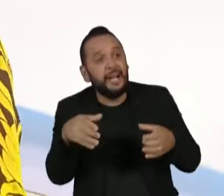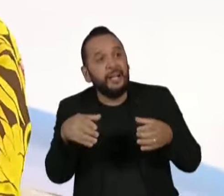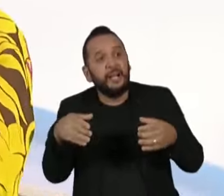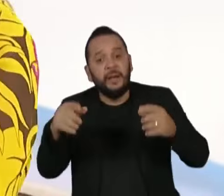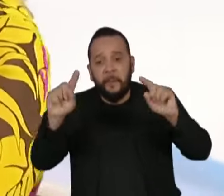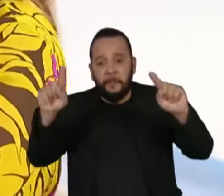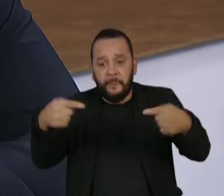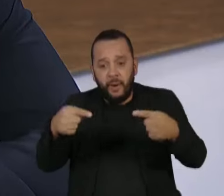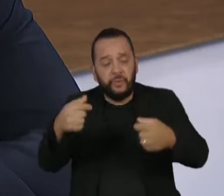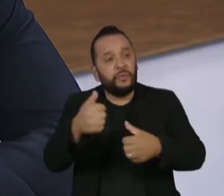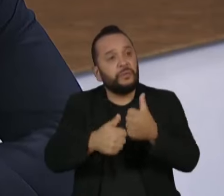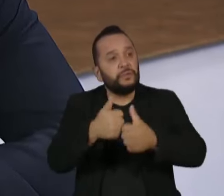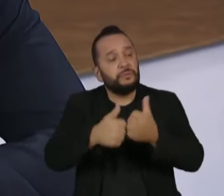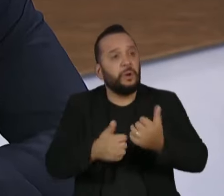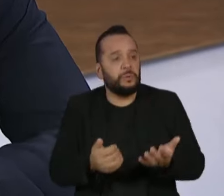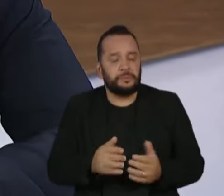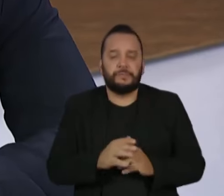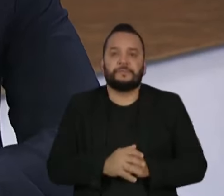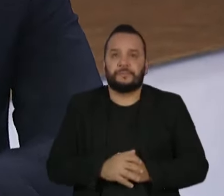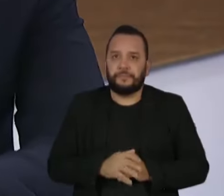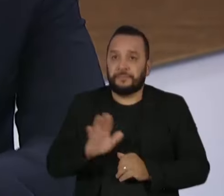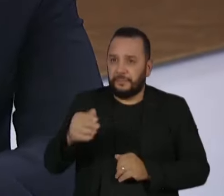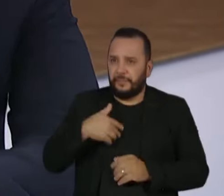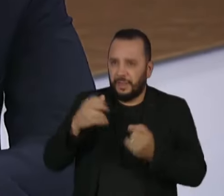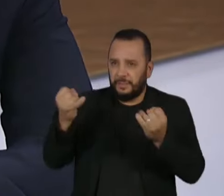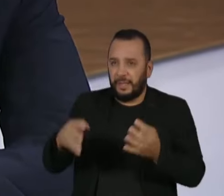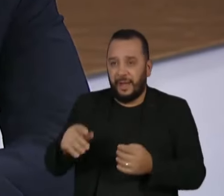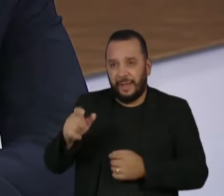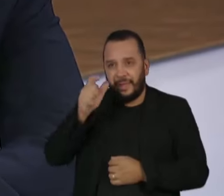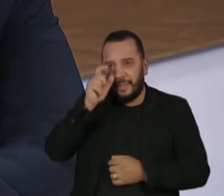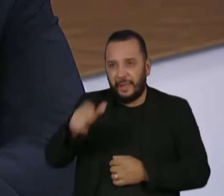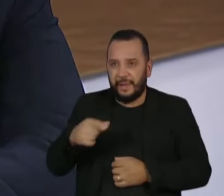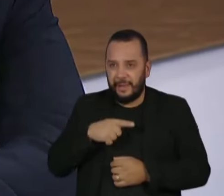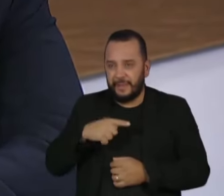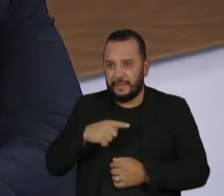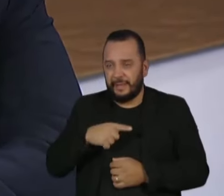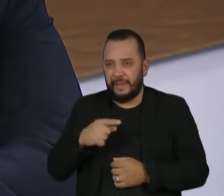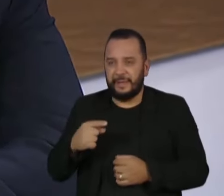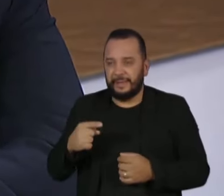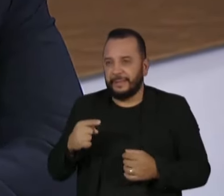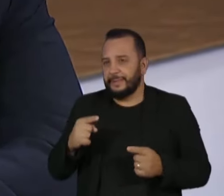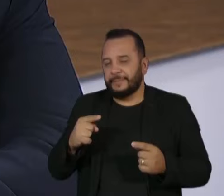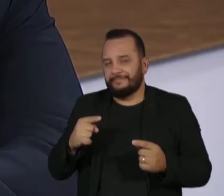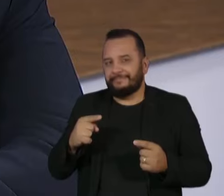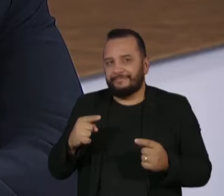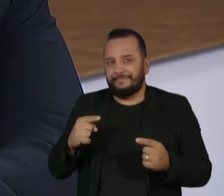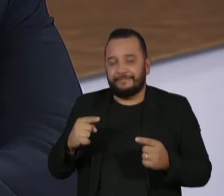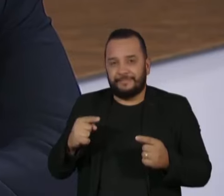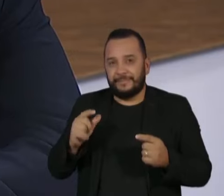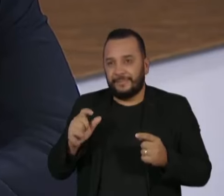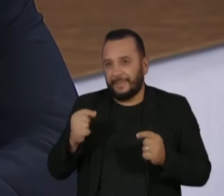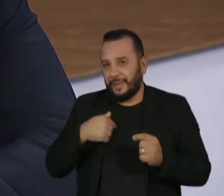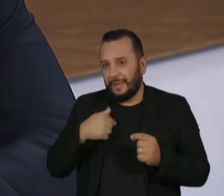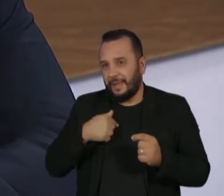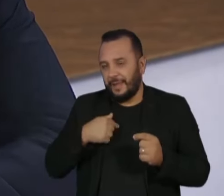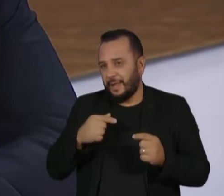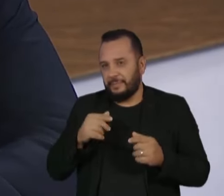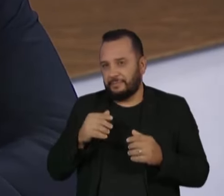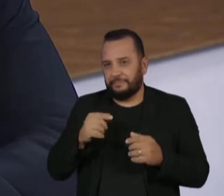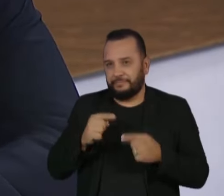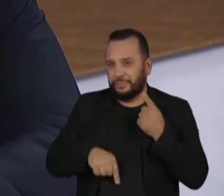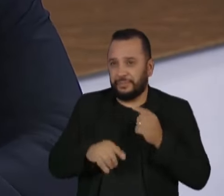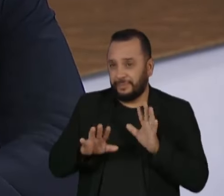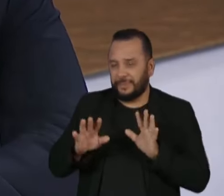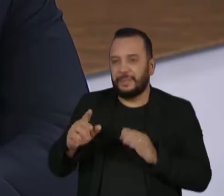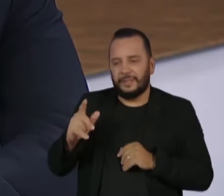Presidente, eu queria falar sobre conflitos de interesse. Se aparecer algum patrocinador interessado em patrocinar o Palmeiras, como a senhora